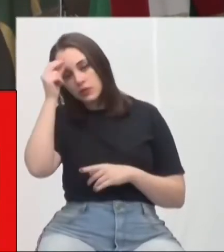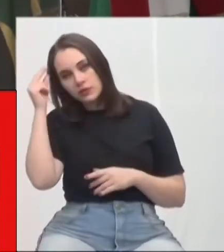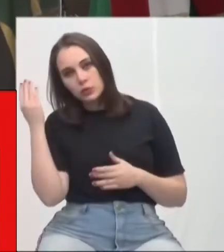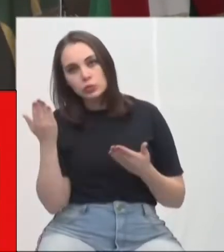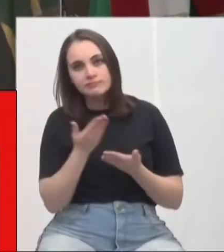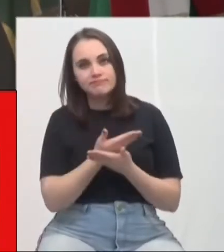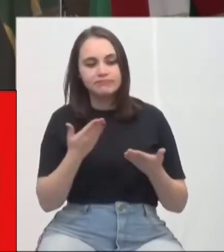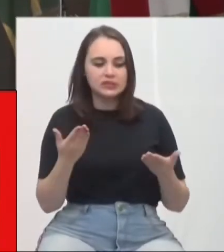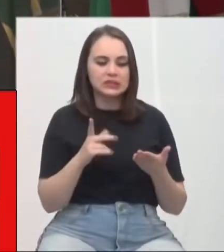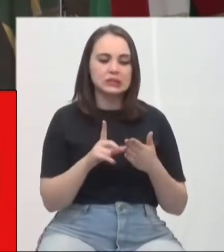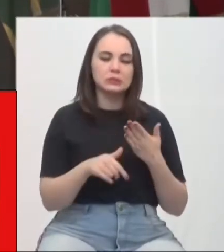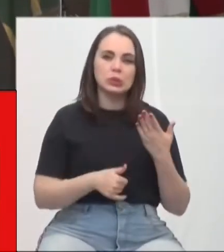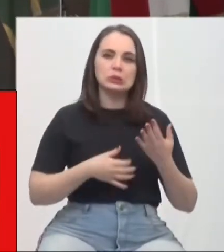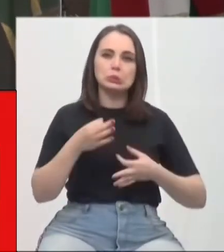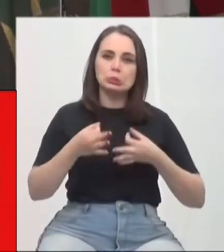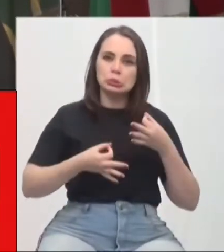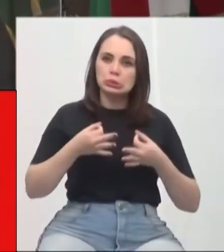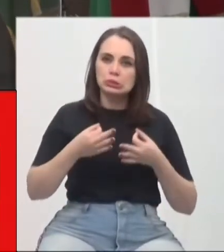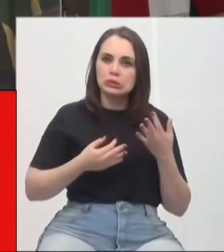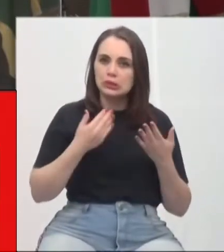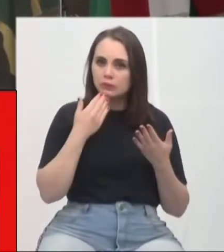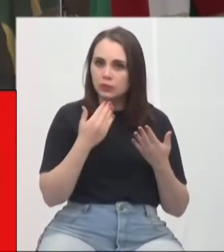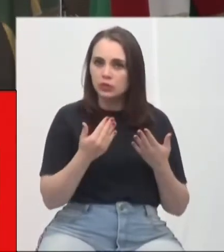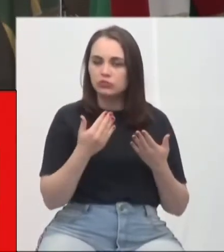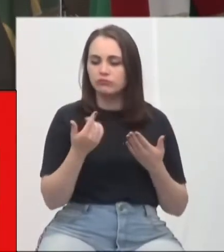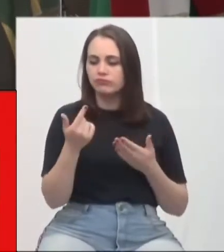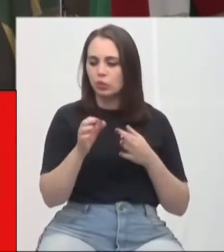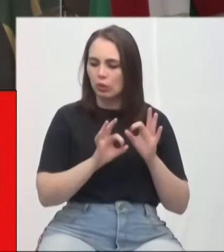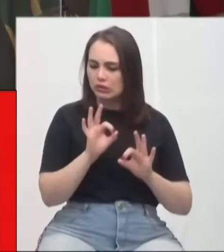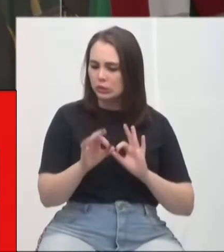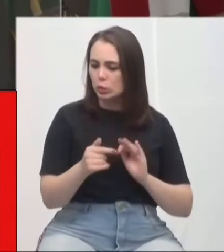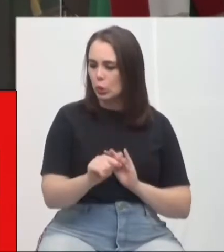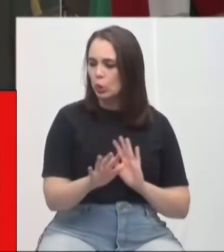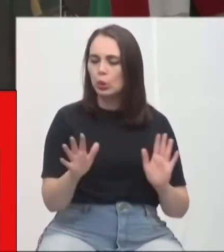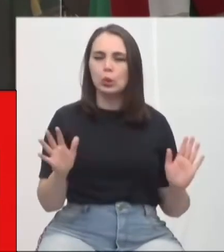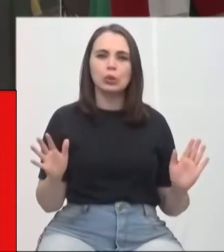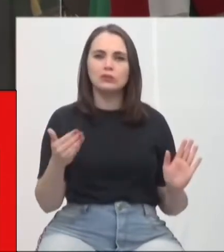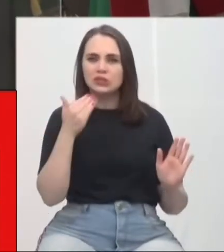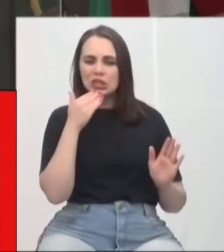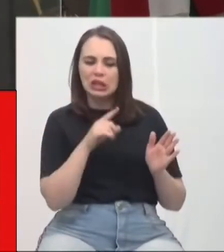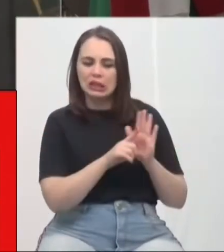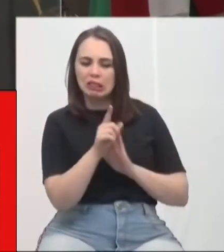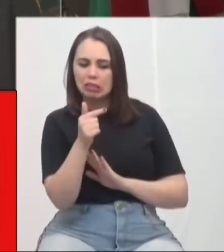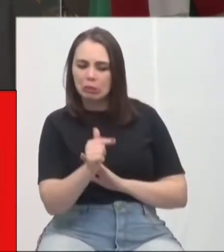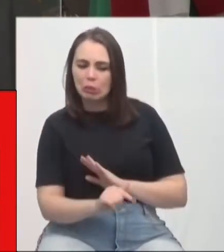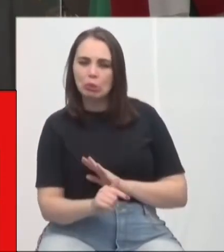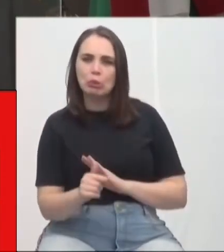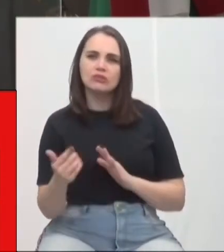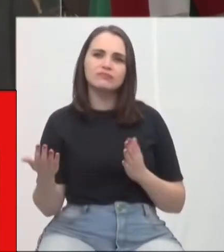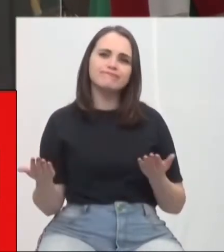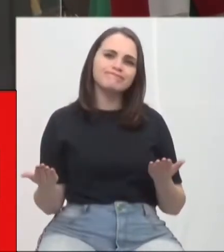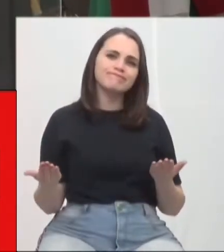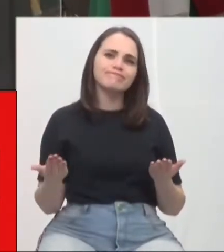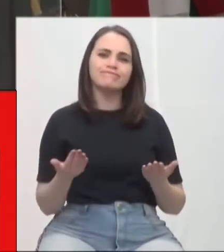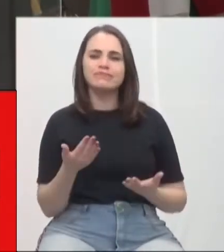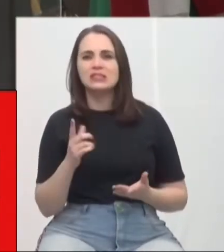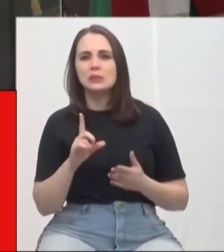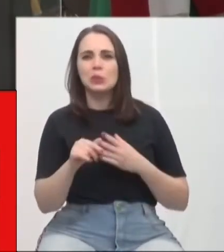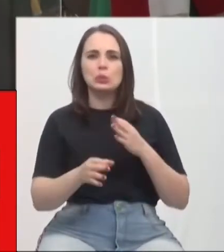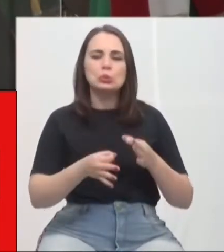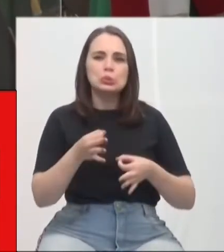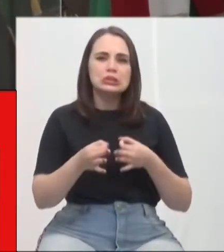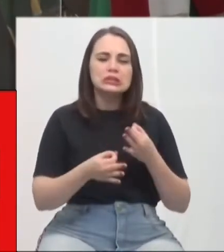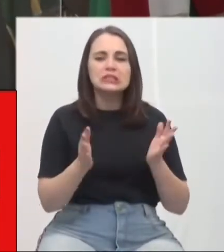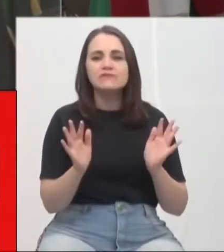acabam virando pedidos de reequilíbrio, pedidos de reanálise, acabam sendo judicializados,